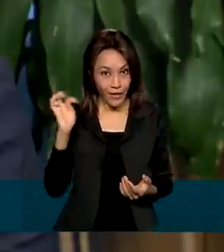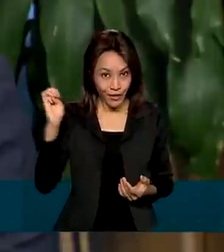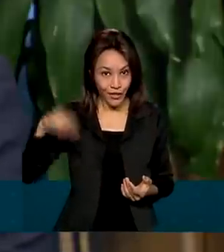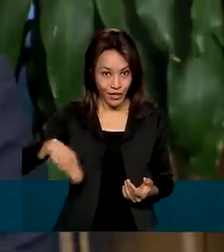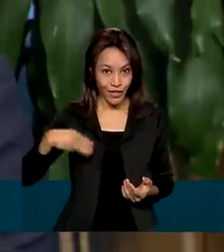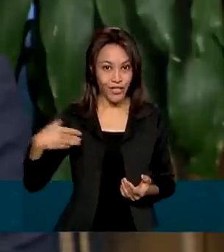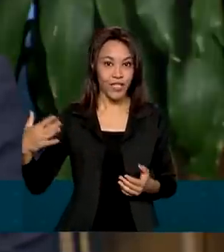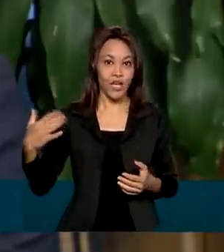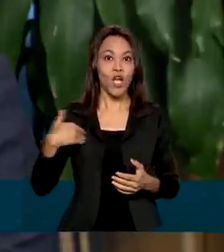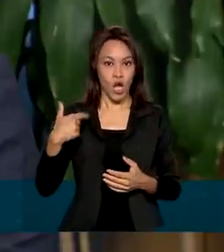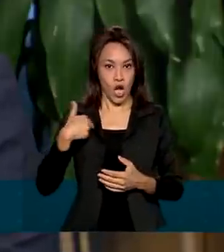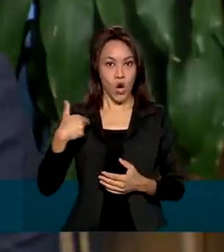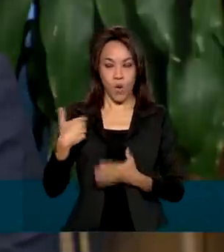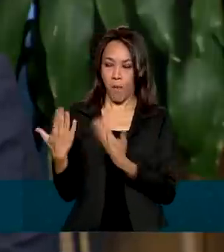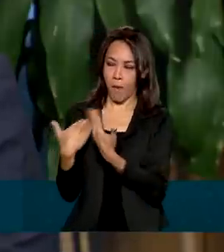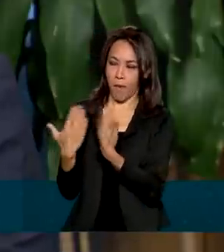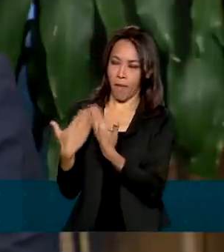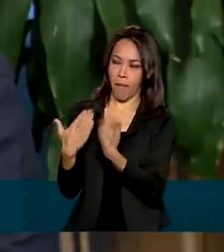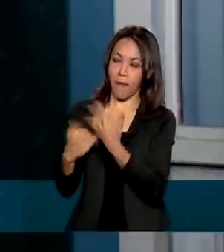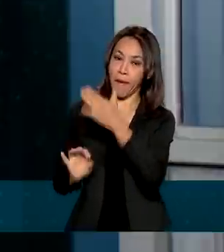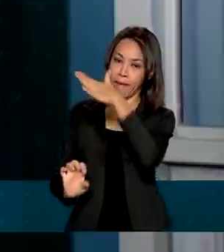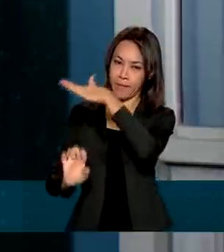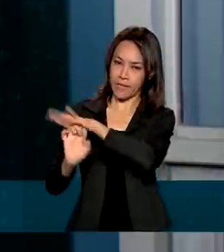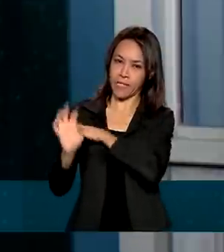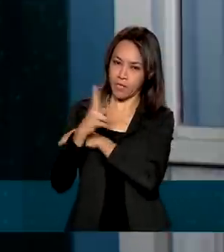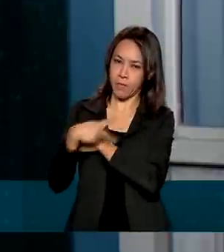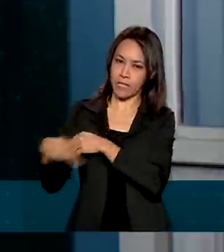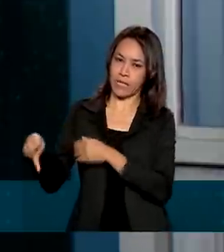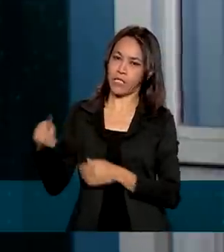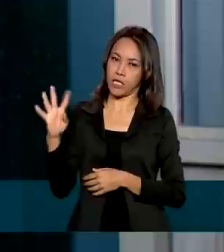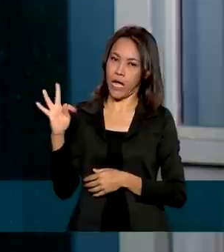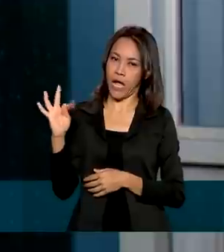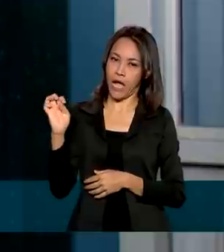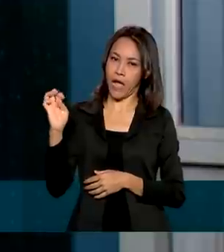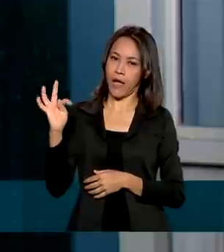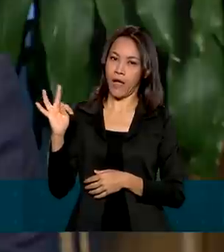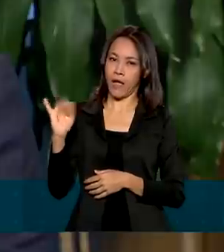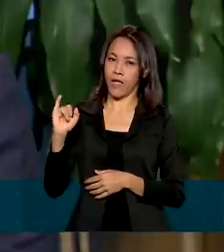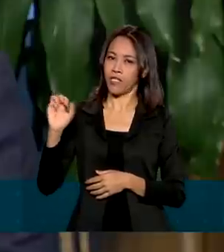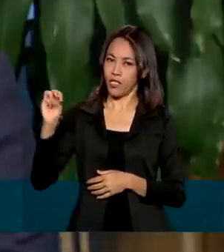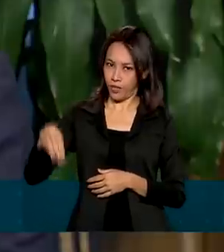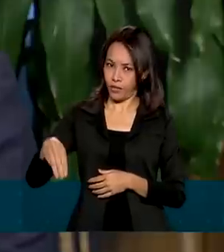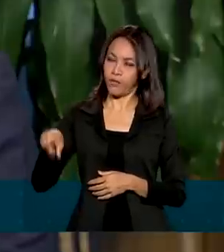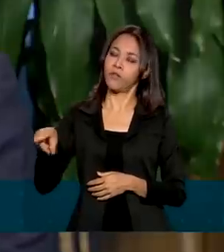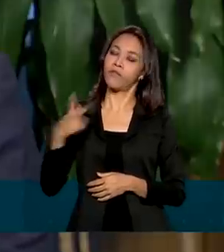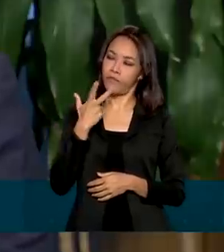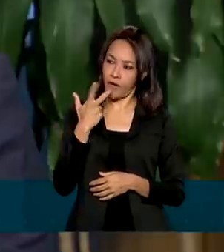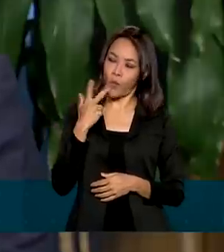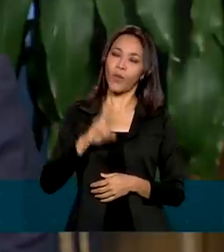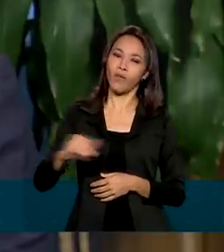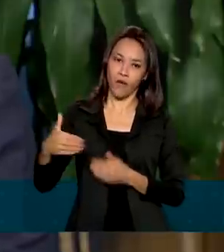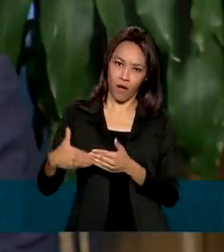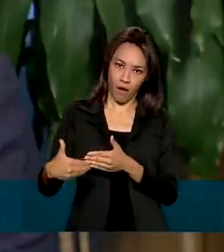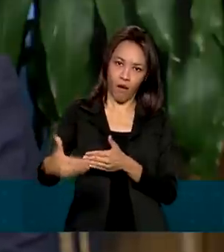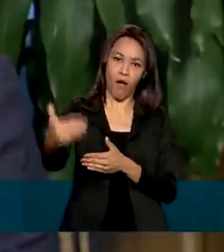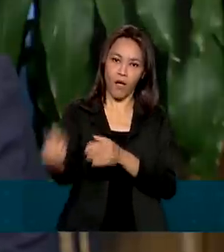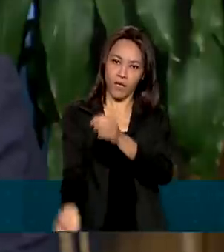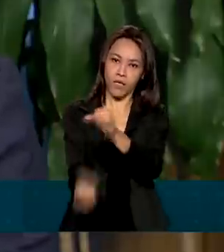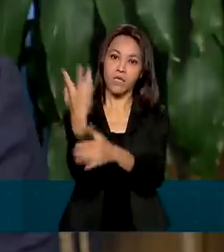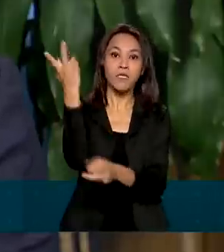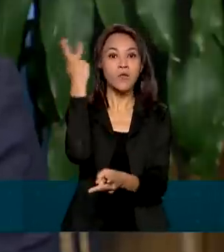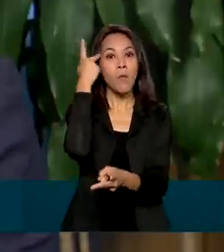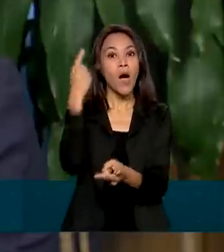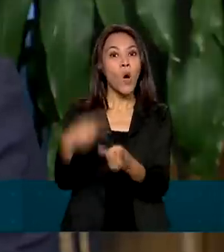conversei com eles esses dias, com o presidente da Tim, falou que já vai colocar também full em algumas cidades, como São